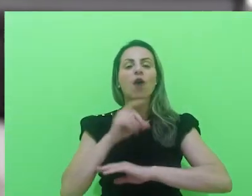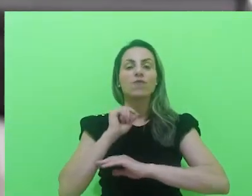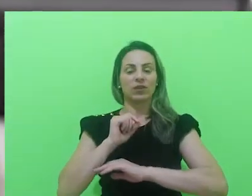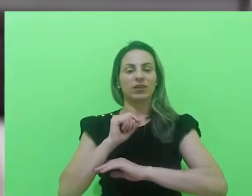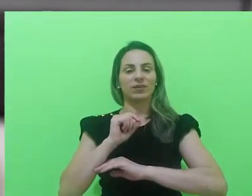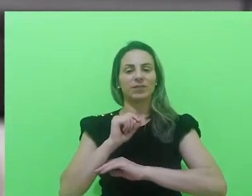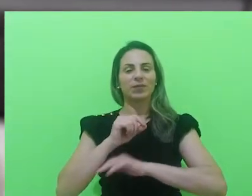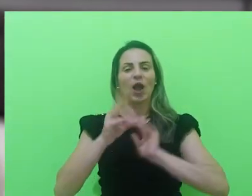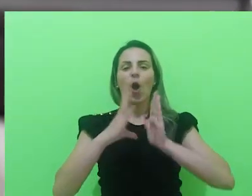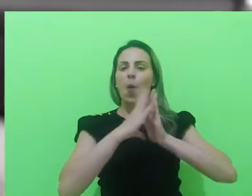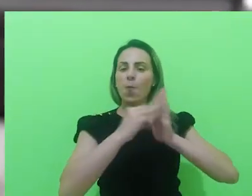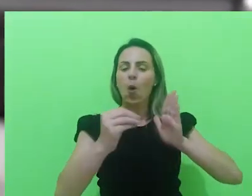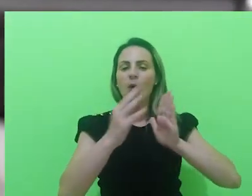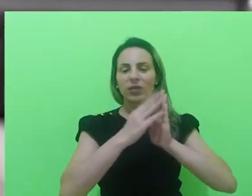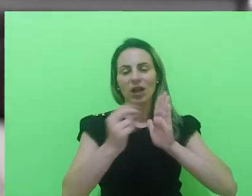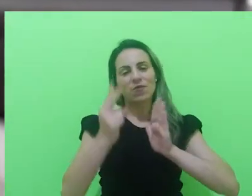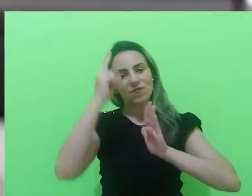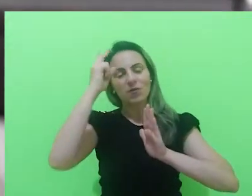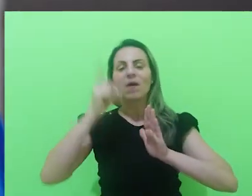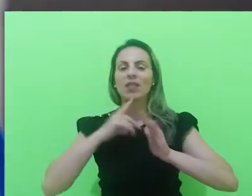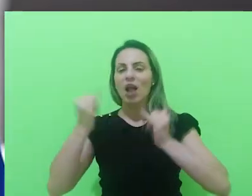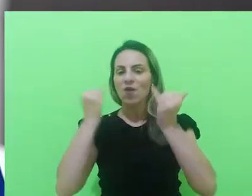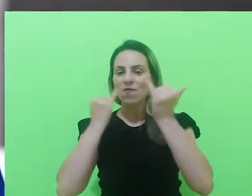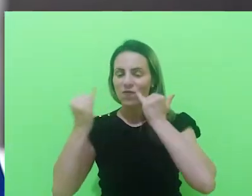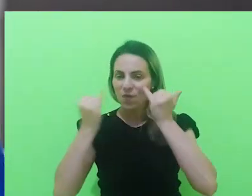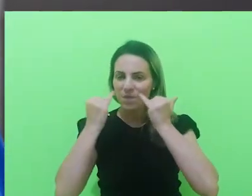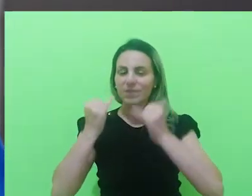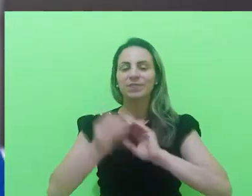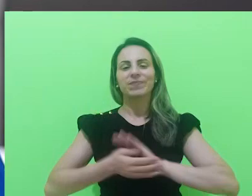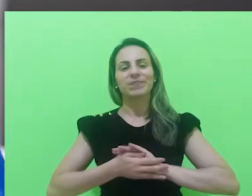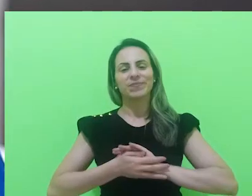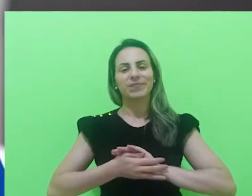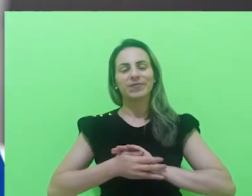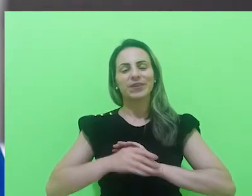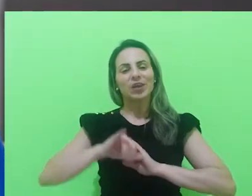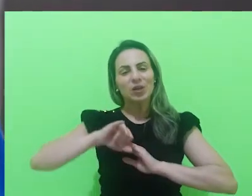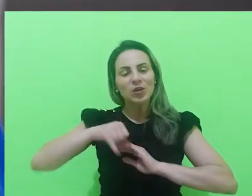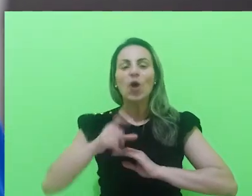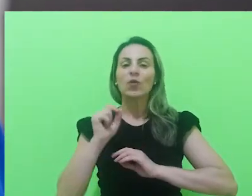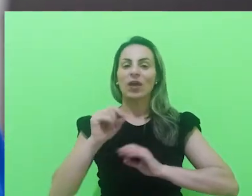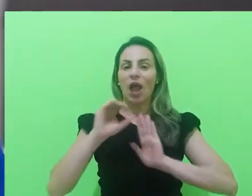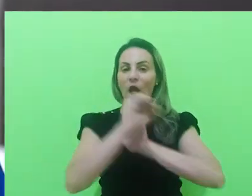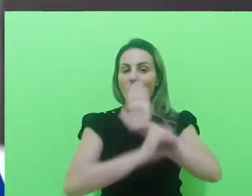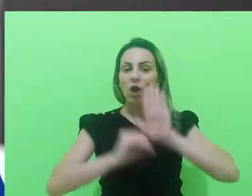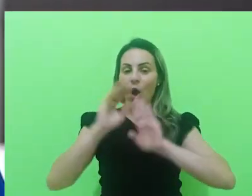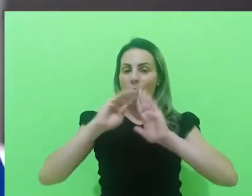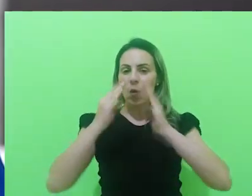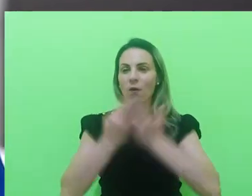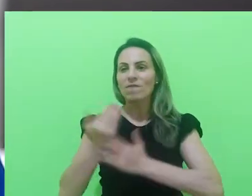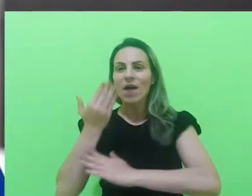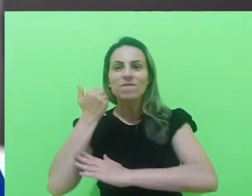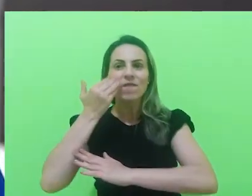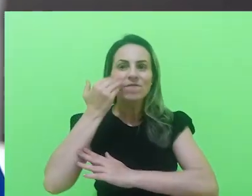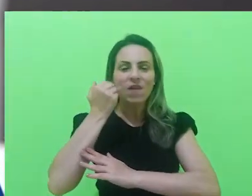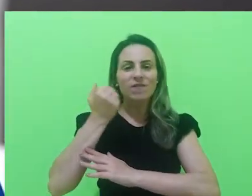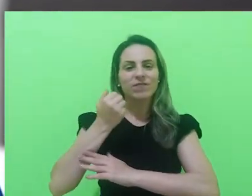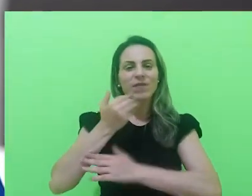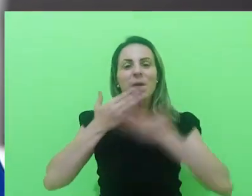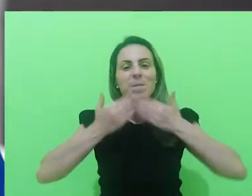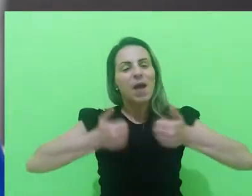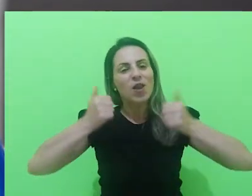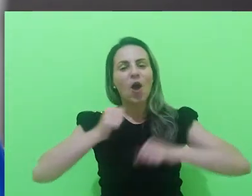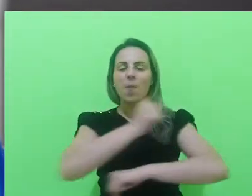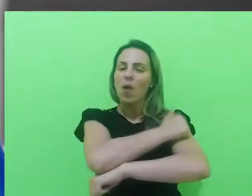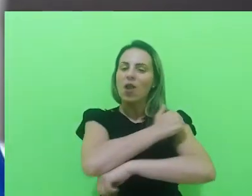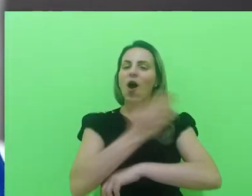vestibulares, que vai pedir também os itinerários formativos. Mais uma vez, o Objetivo larga na frente, buscando o melhor para os nossos alunos. Venha